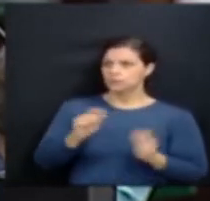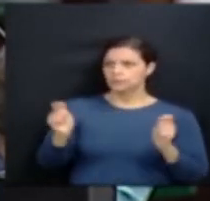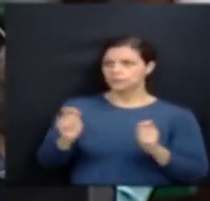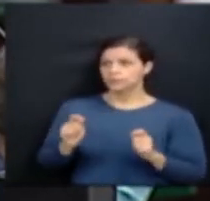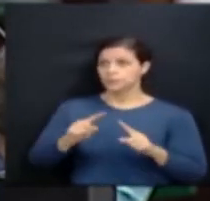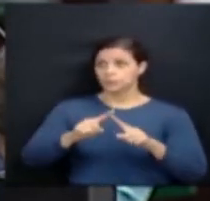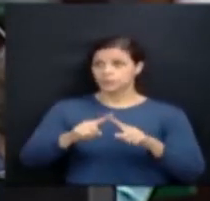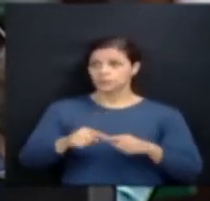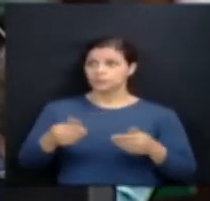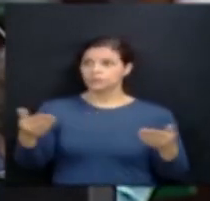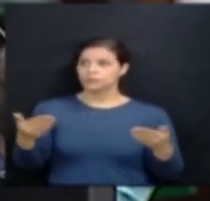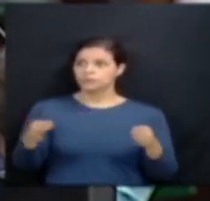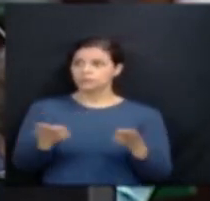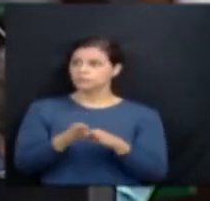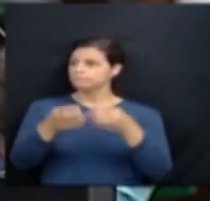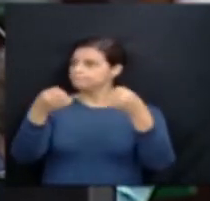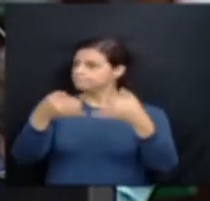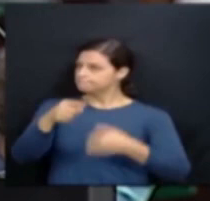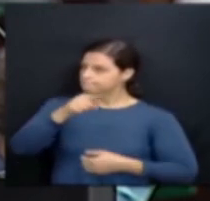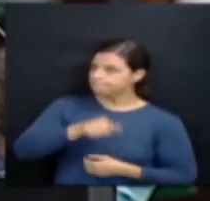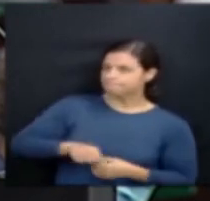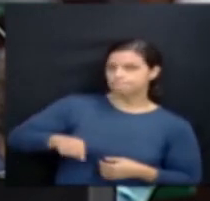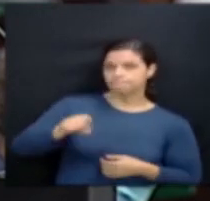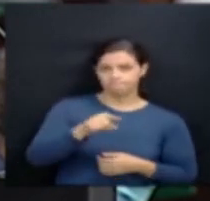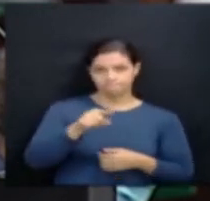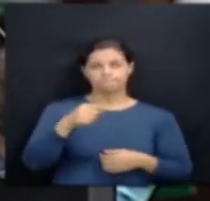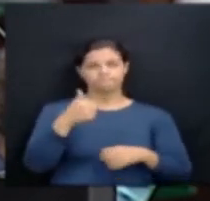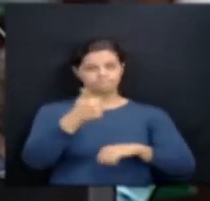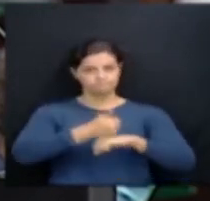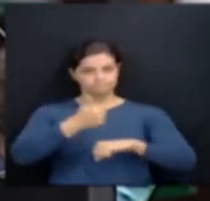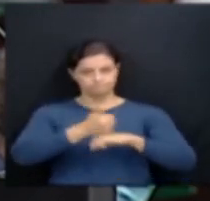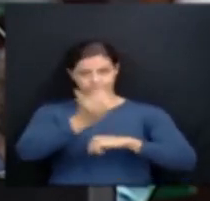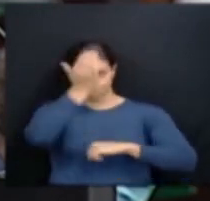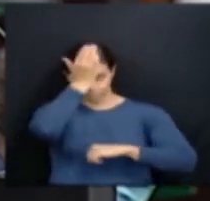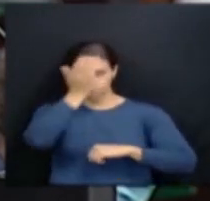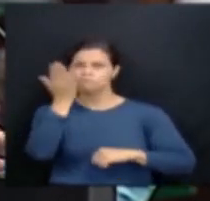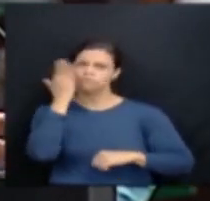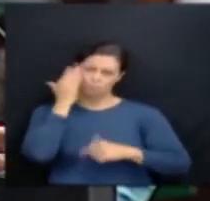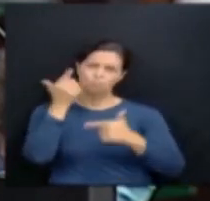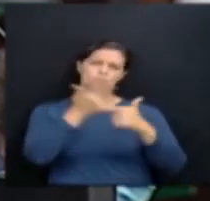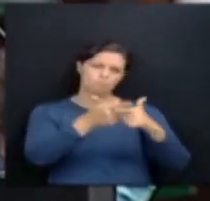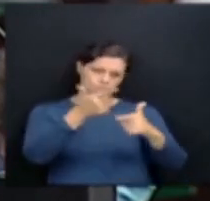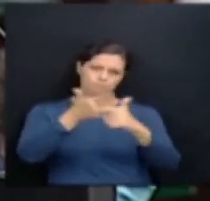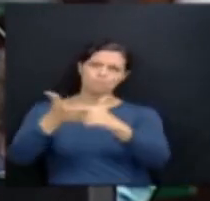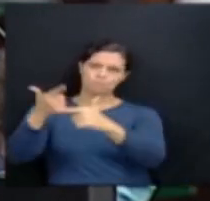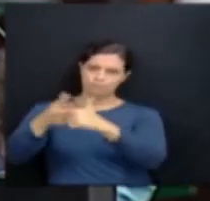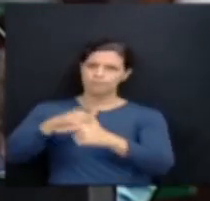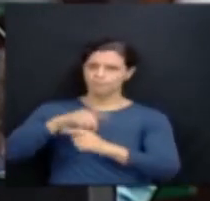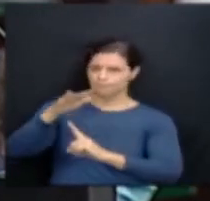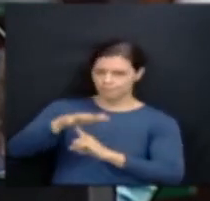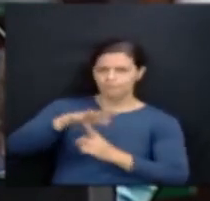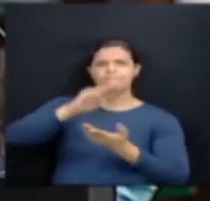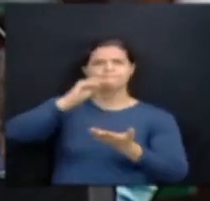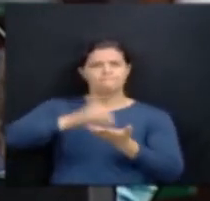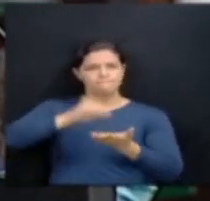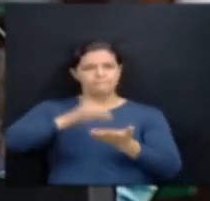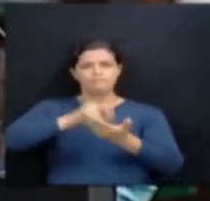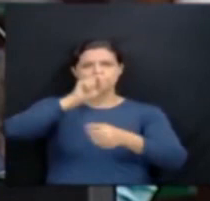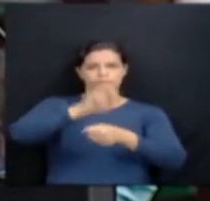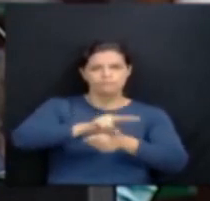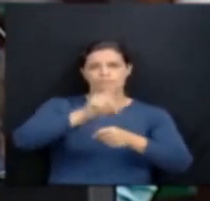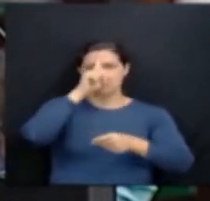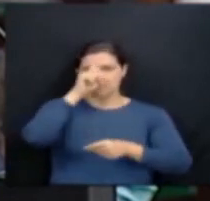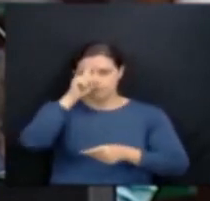Então eu quero dizer a vossa excelência que mesmo com todos os problemas que nós estamos enfrentando, com a falta de leitos de UTI,